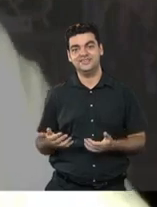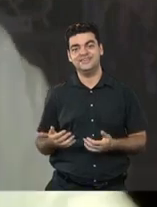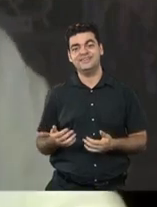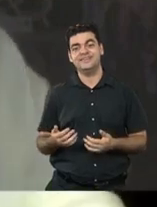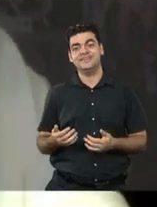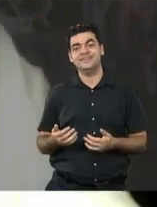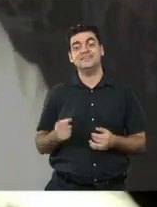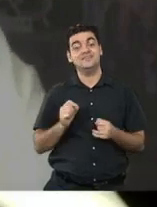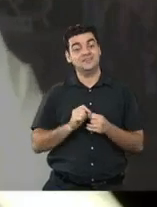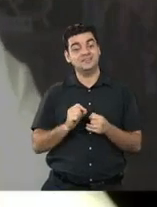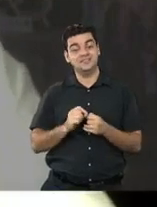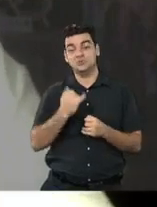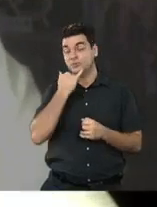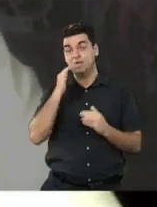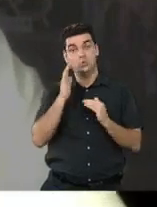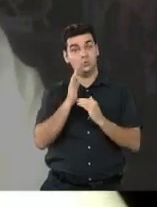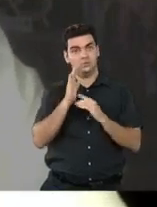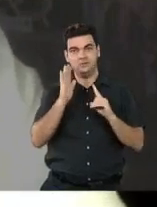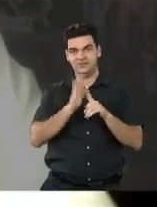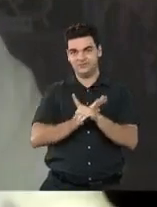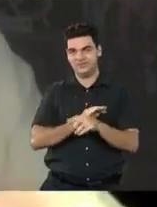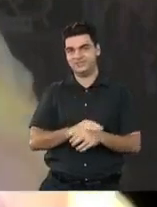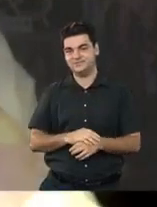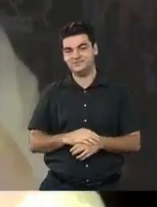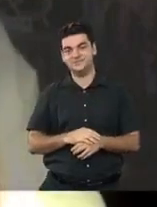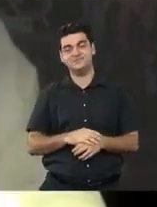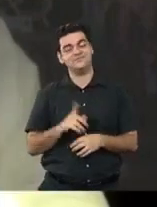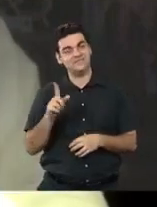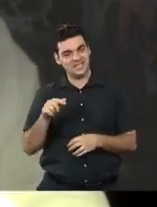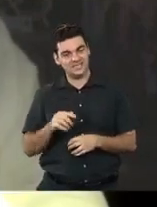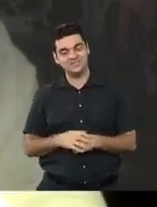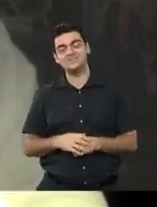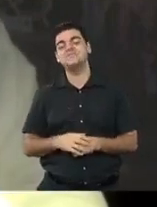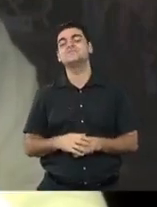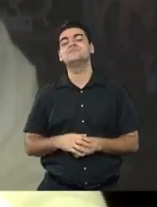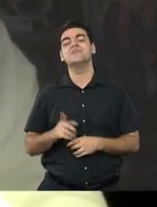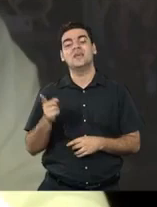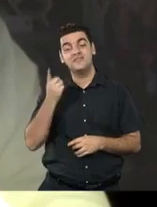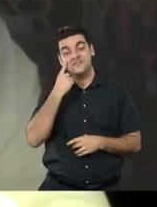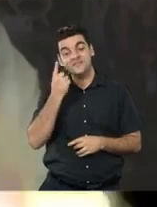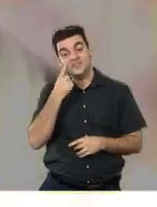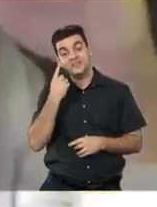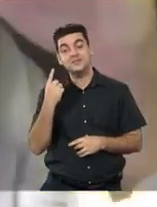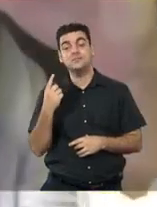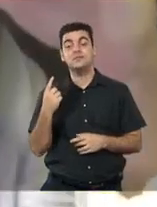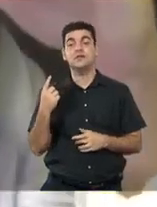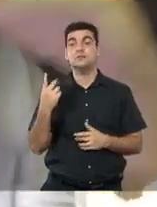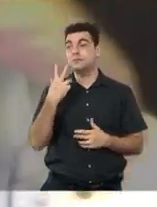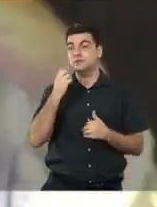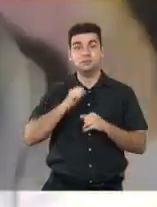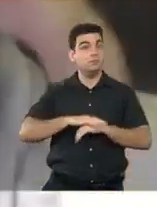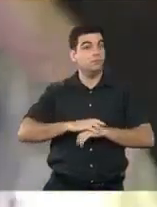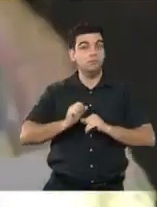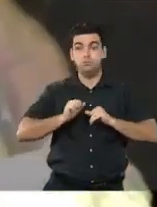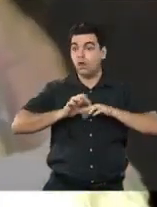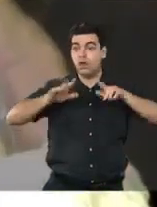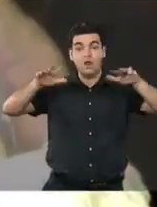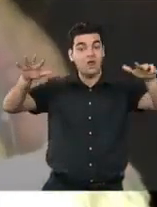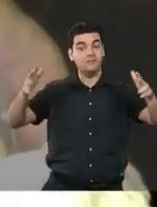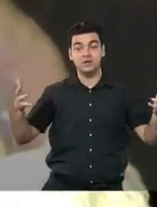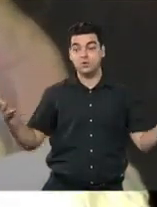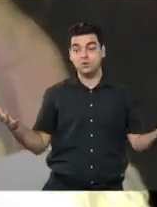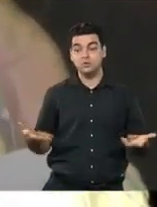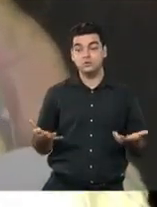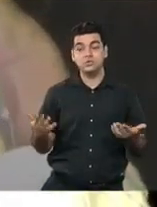o que a gente está fazendo, tem uma última pergunta, é isso, é arranjar potência para a gente expandir, para sairmos todos